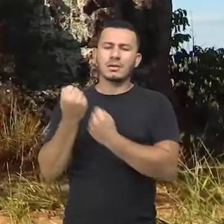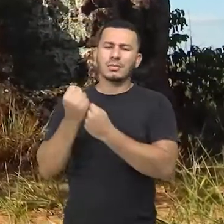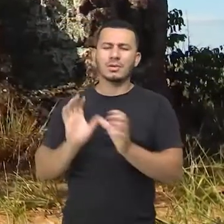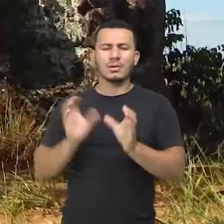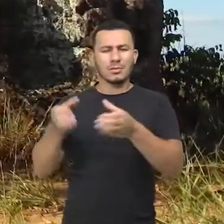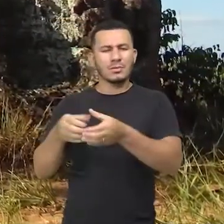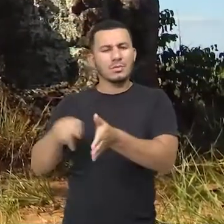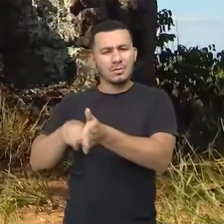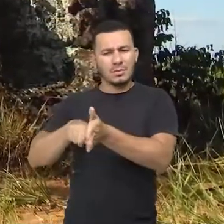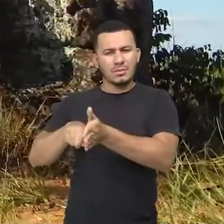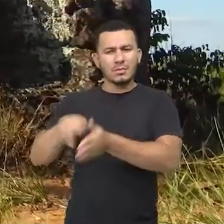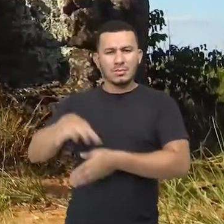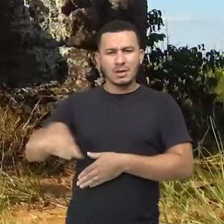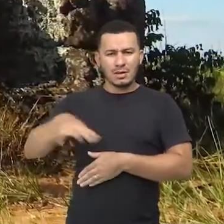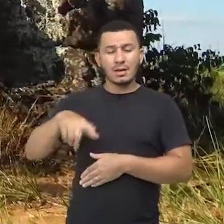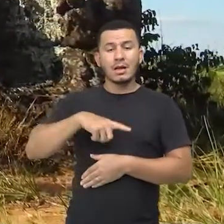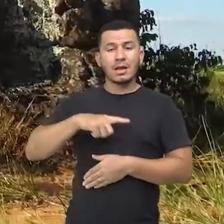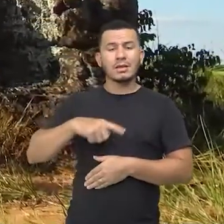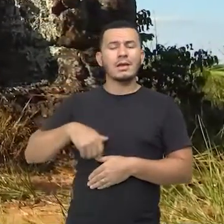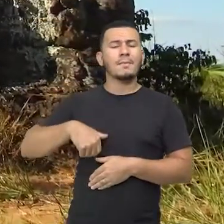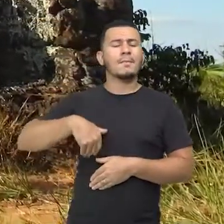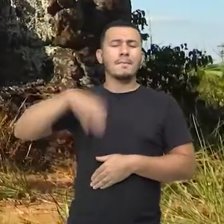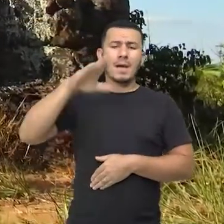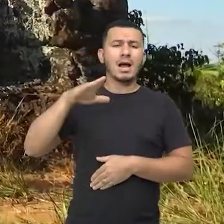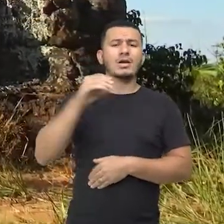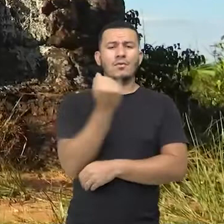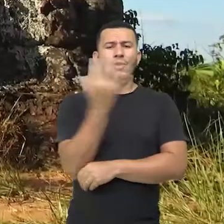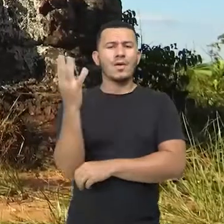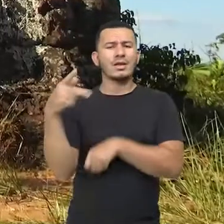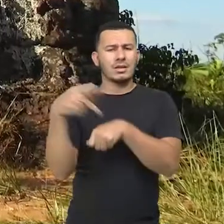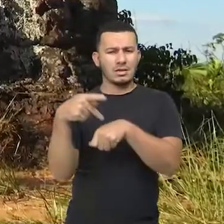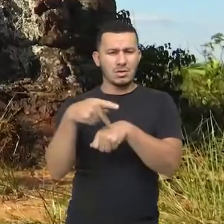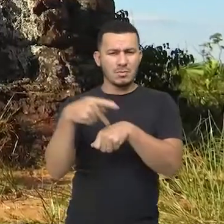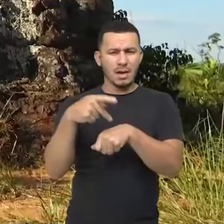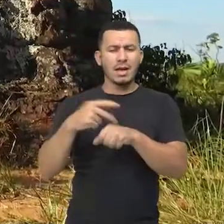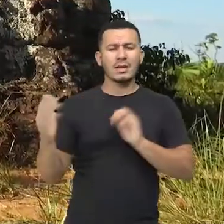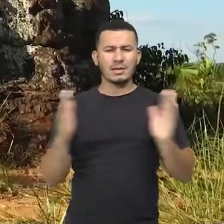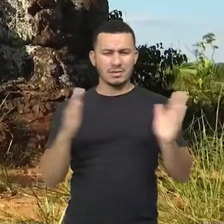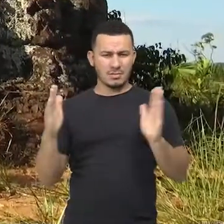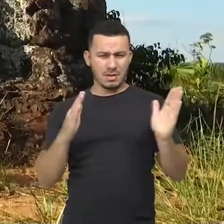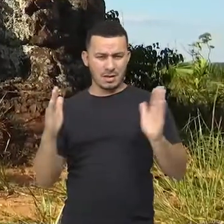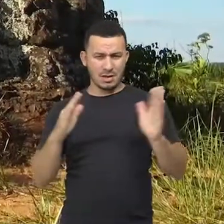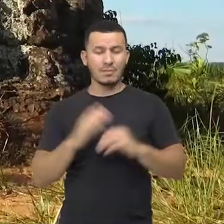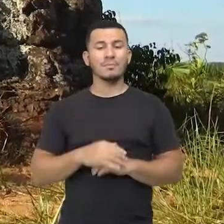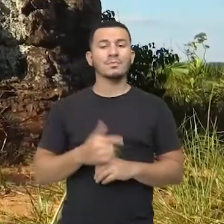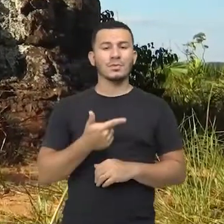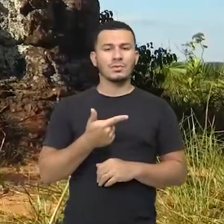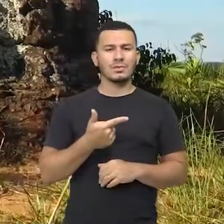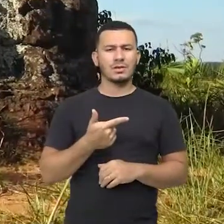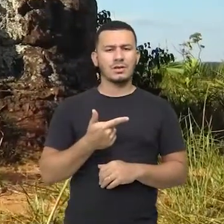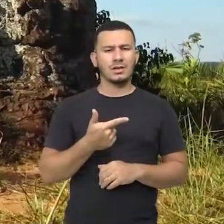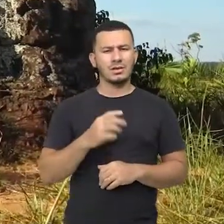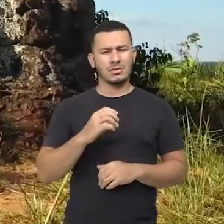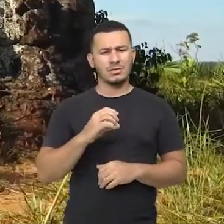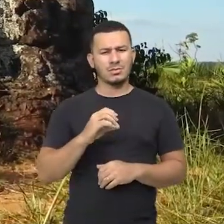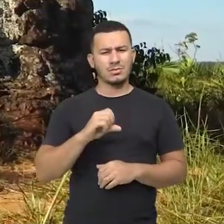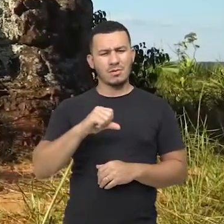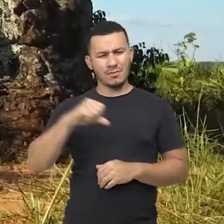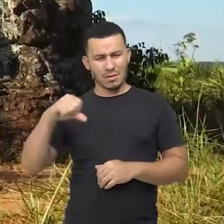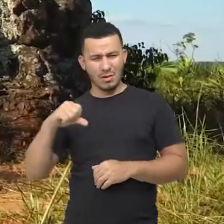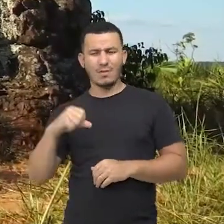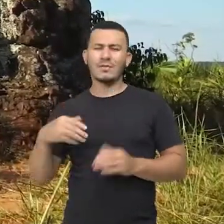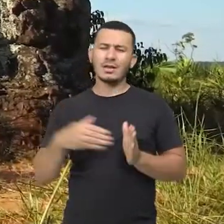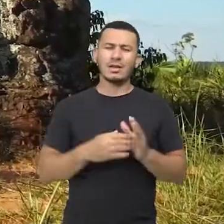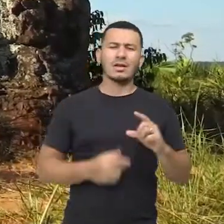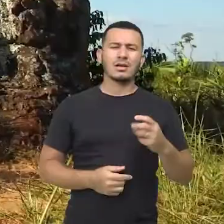O Monumento guarda a mais importante floresta petrificada do Hemisfério Sul do período permiano, de 299 a 250 milhões